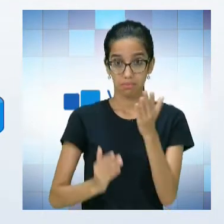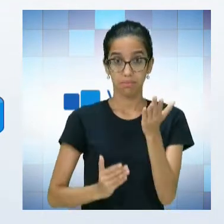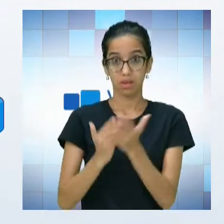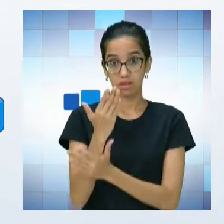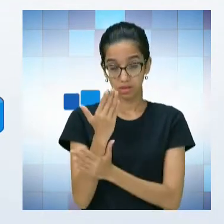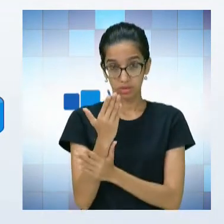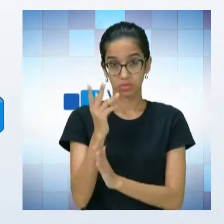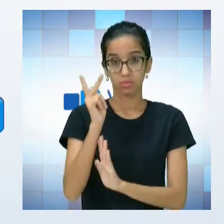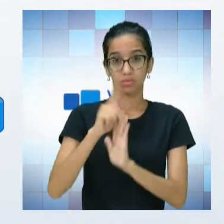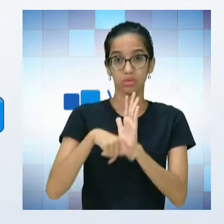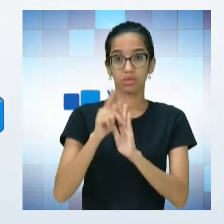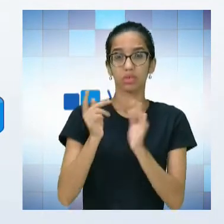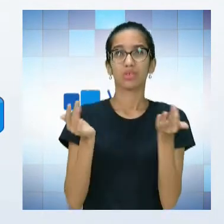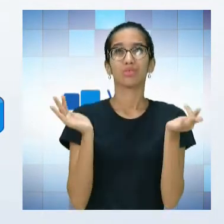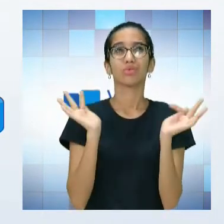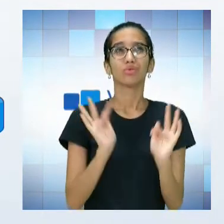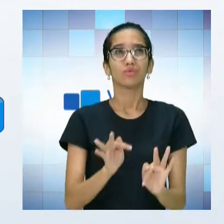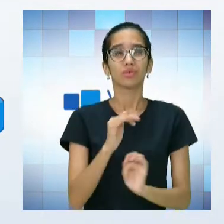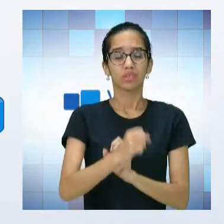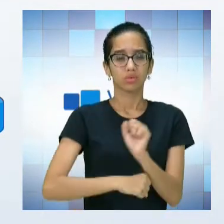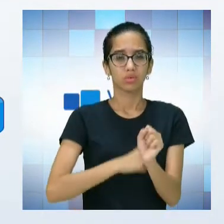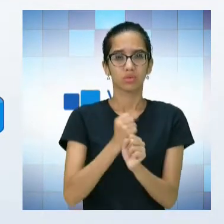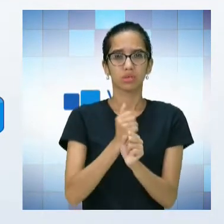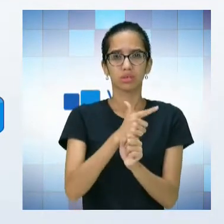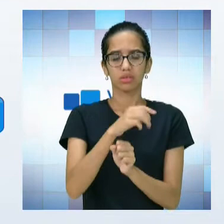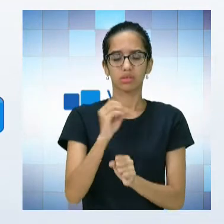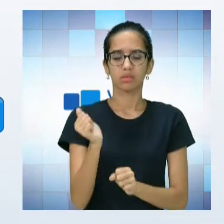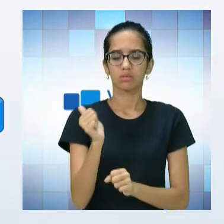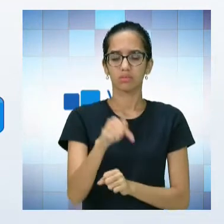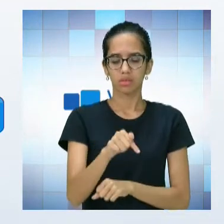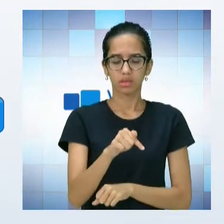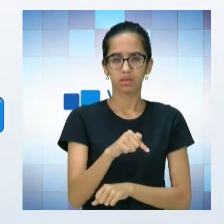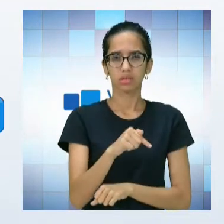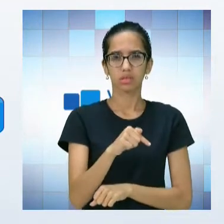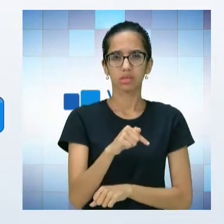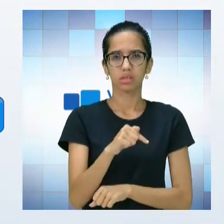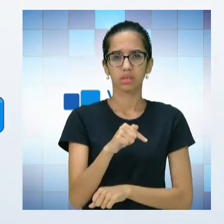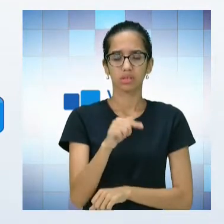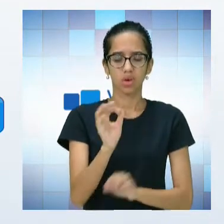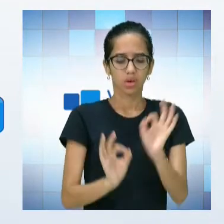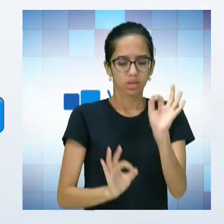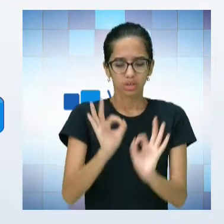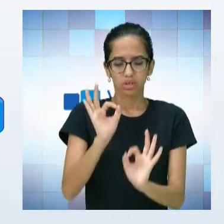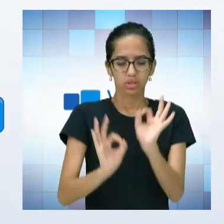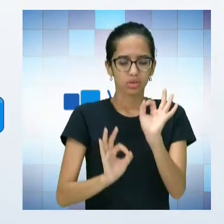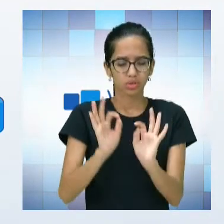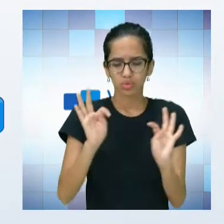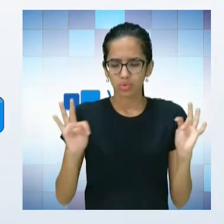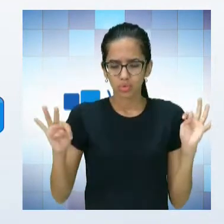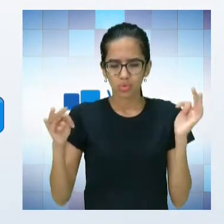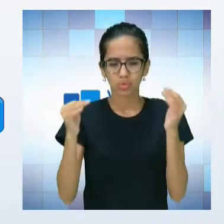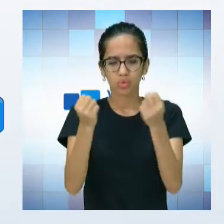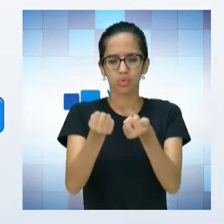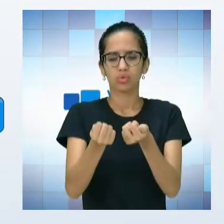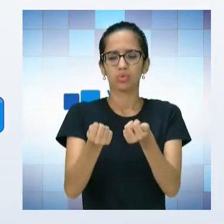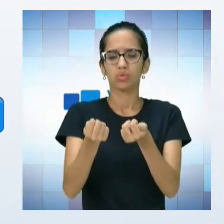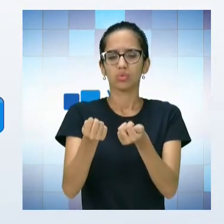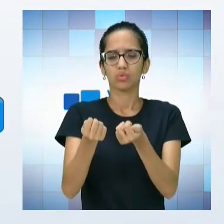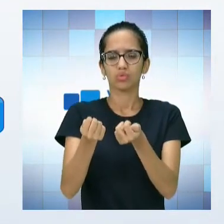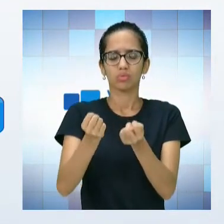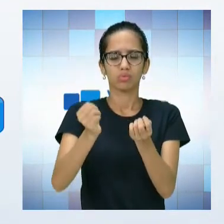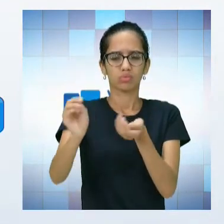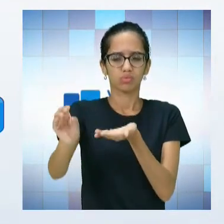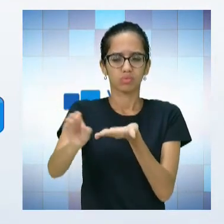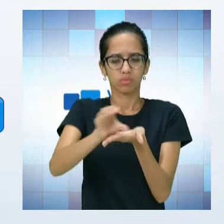projeto e, no final de 2017, ela disponibilizou todos os recursos, né? Que seriam